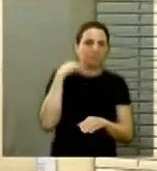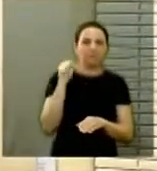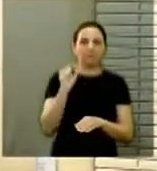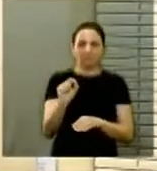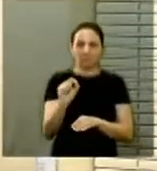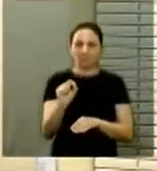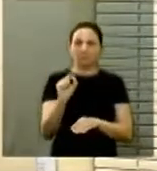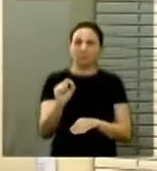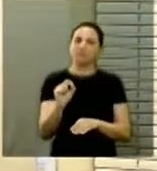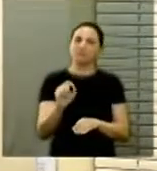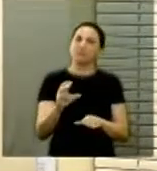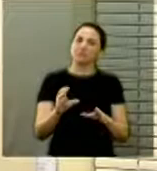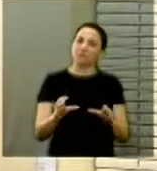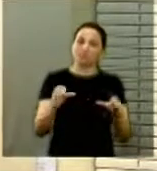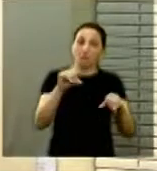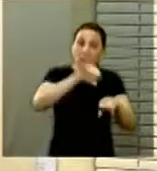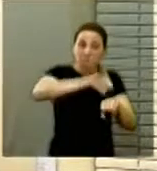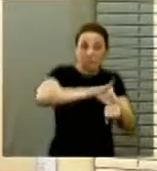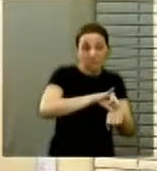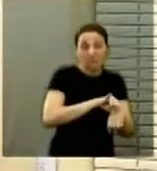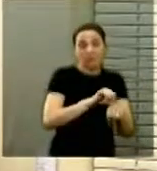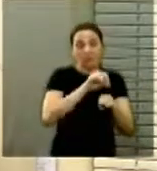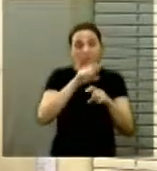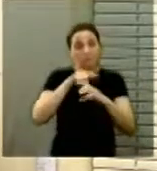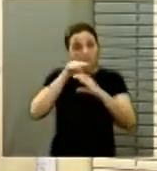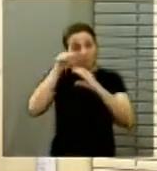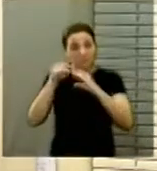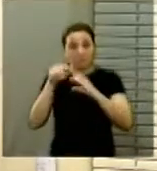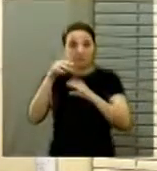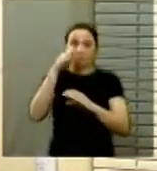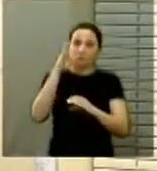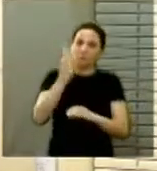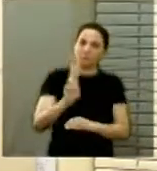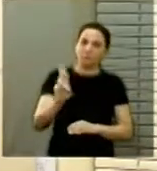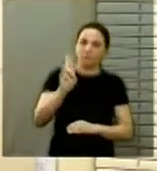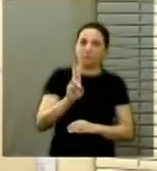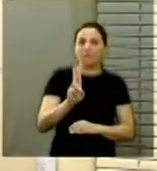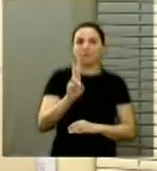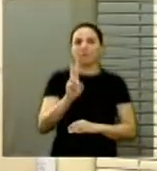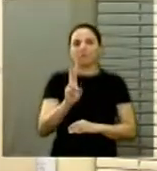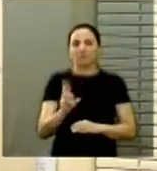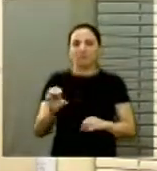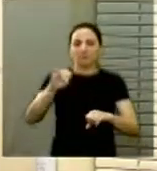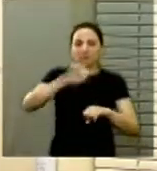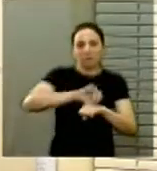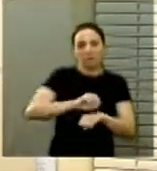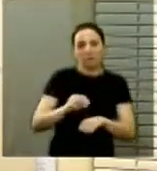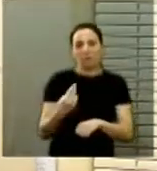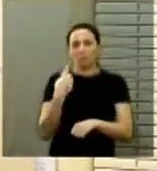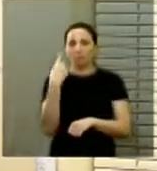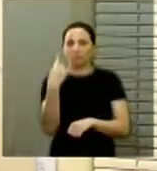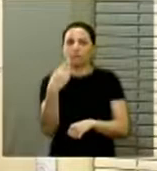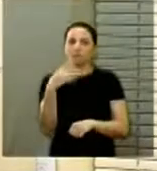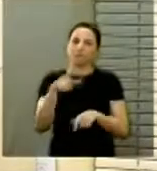vários centros acadêmicos de universidades pelo Brasil afora, a própria Central Única dos Trabalhadores,